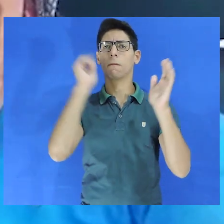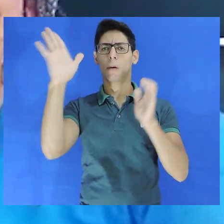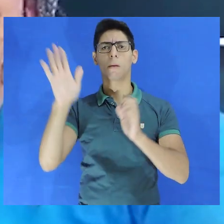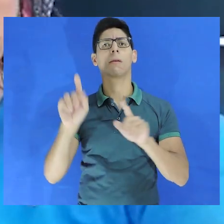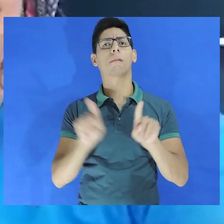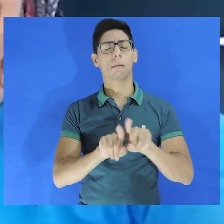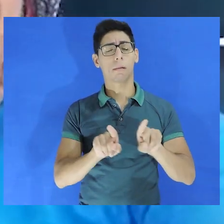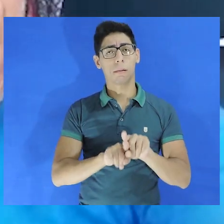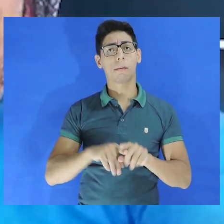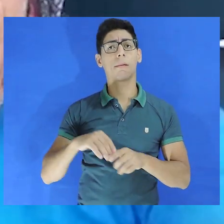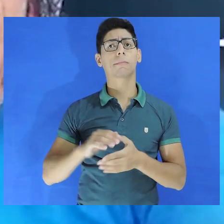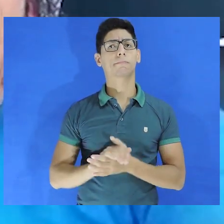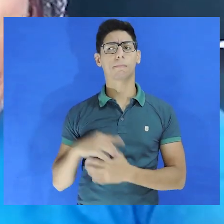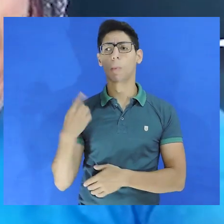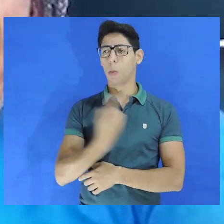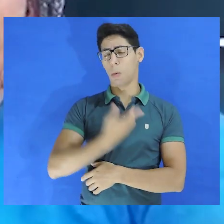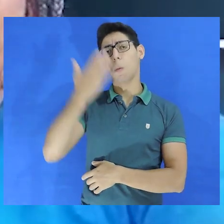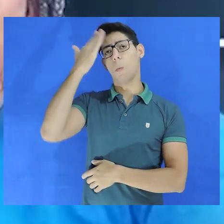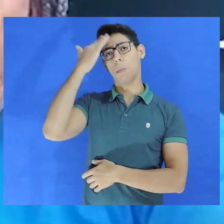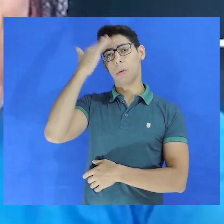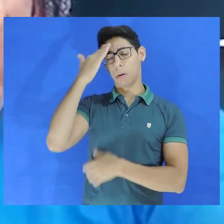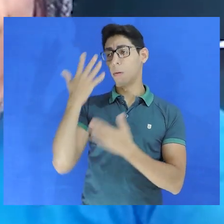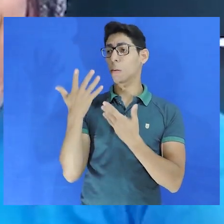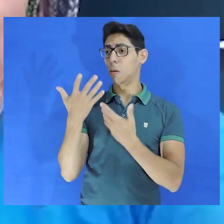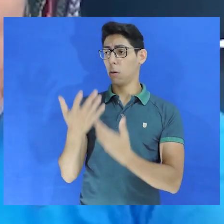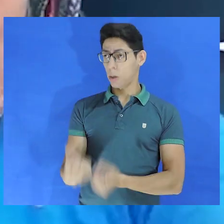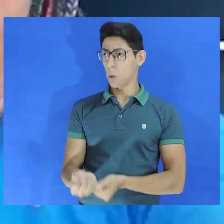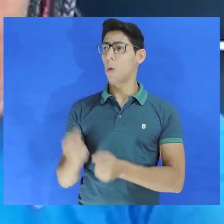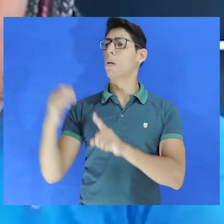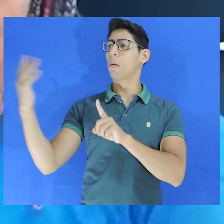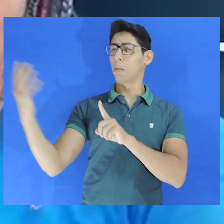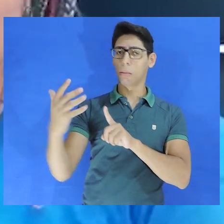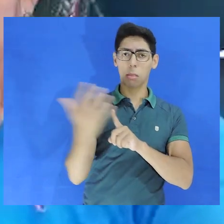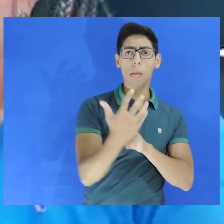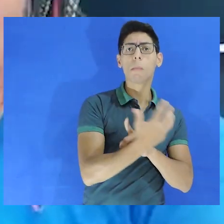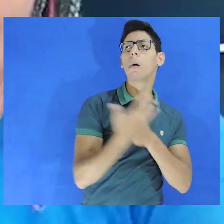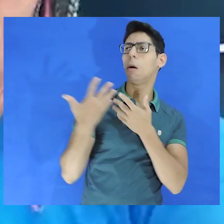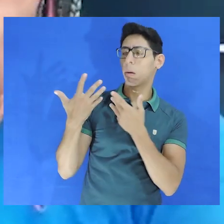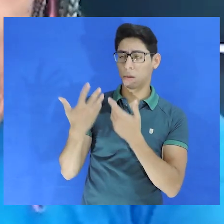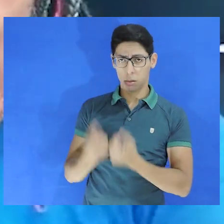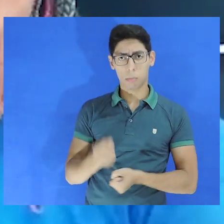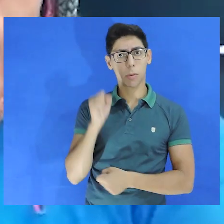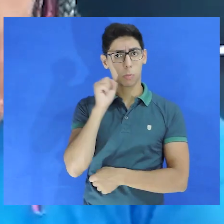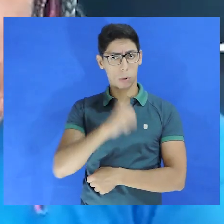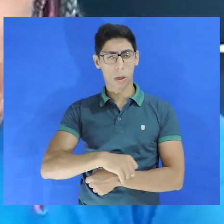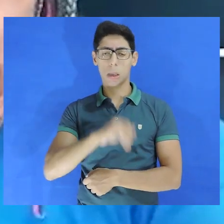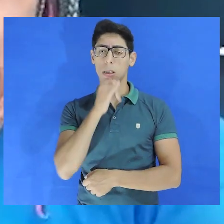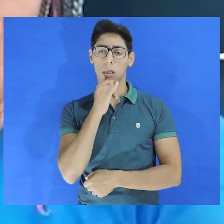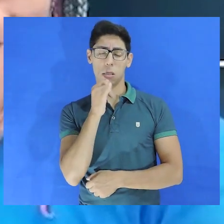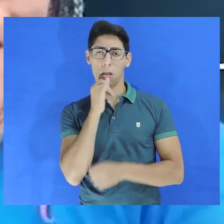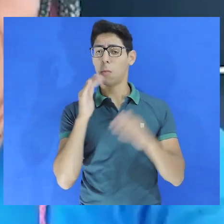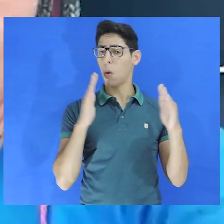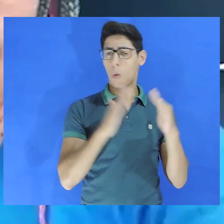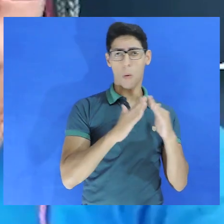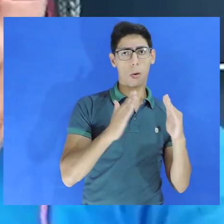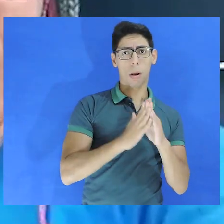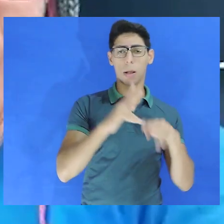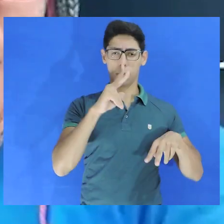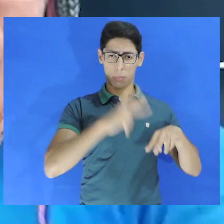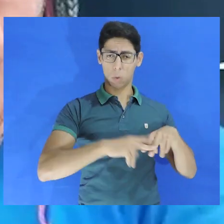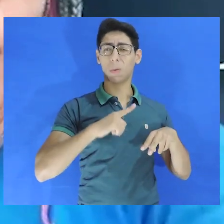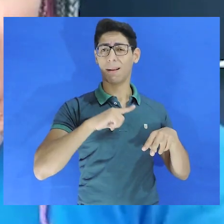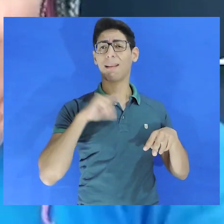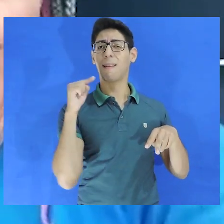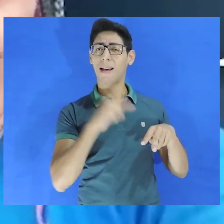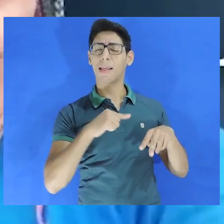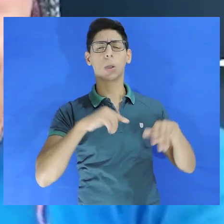sociedade. Então, entendendo isso, a gente acolhe demandas como, por exemplo, casas prisionais